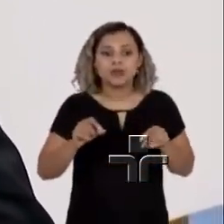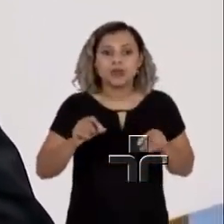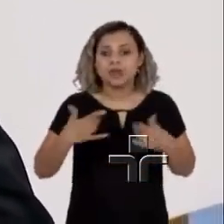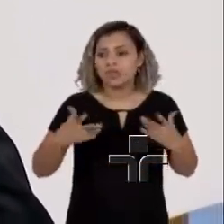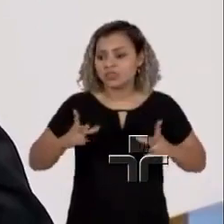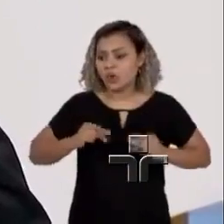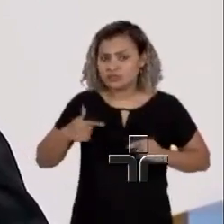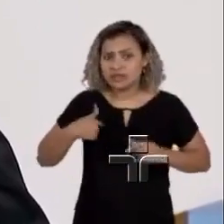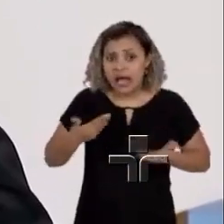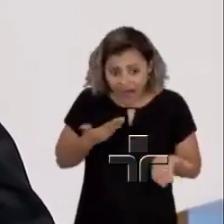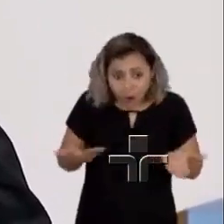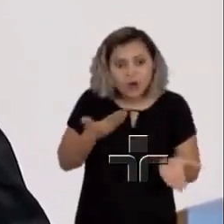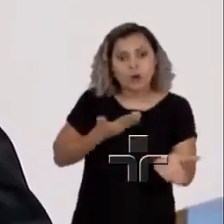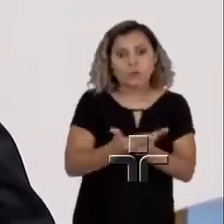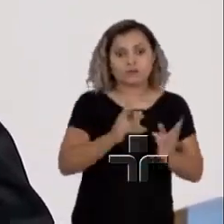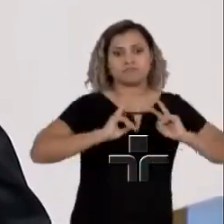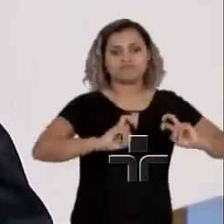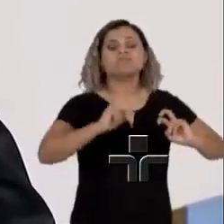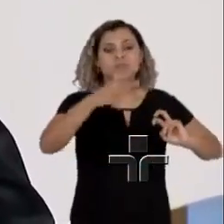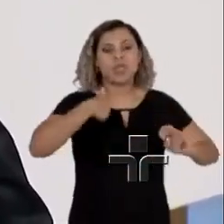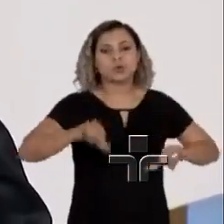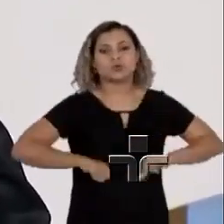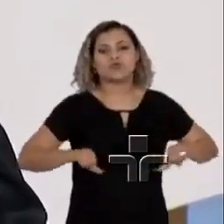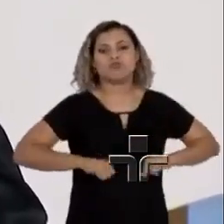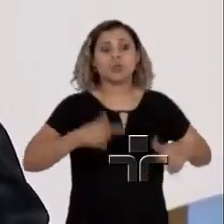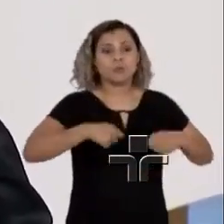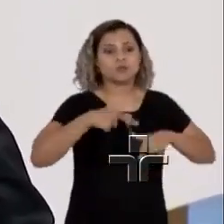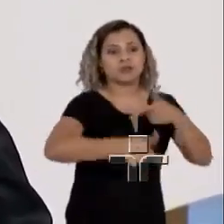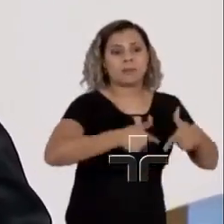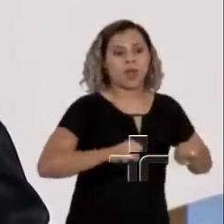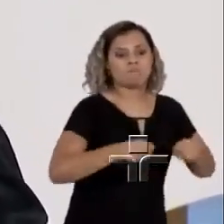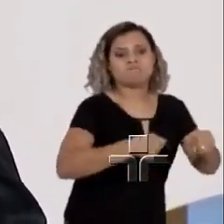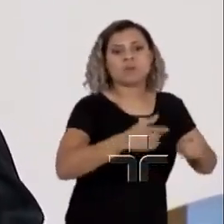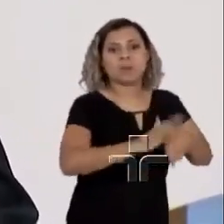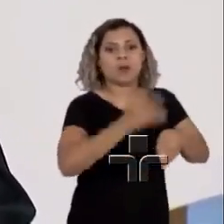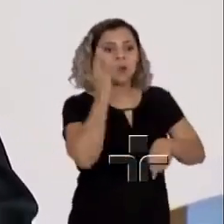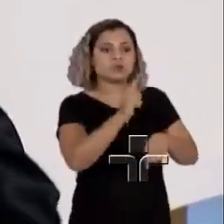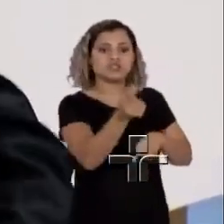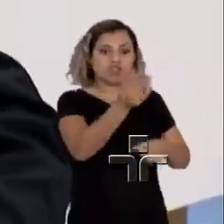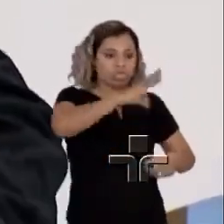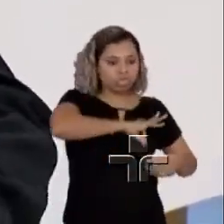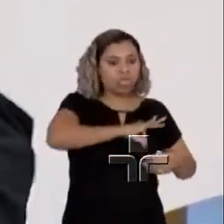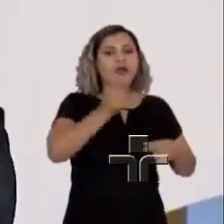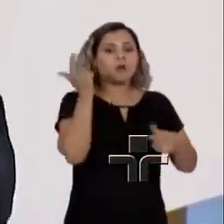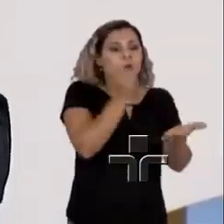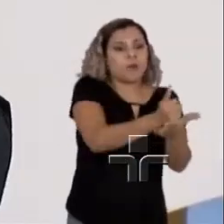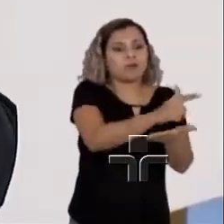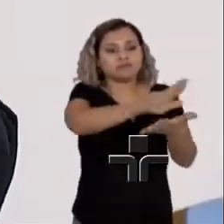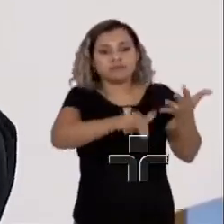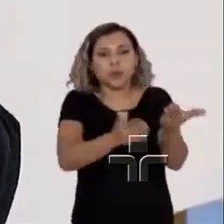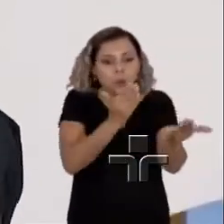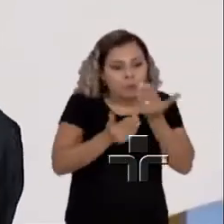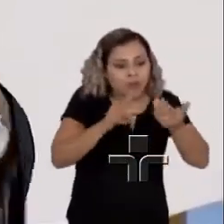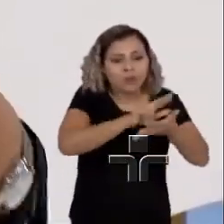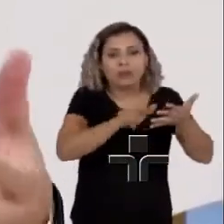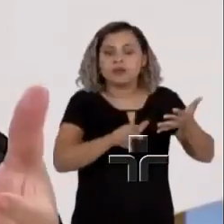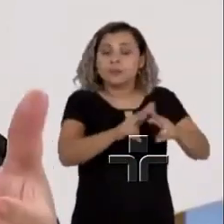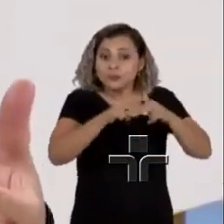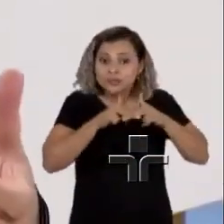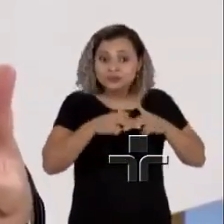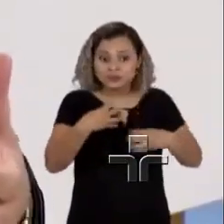sofrer, vai ter que ganhar o pão com aquilo que é o suor. E nesse sentido, a nossa